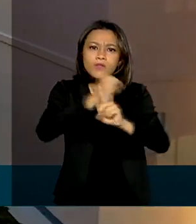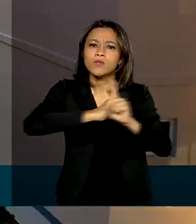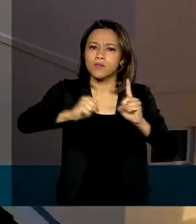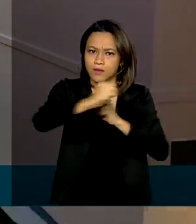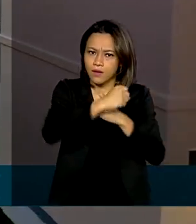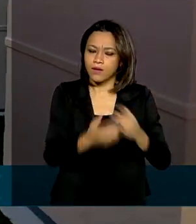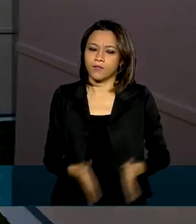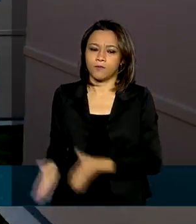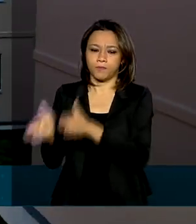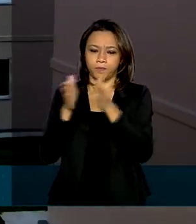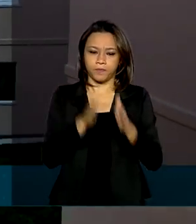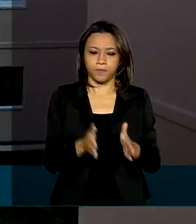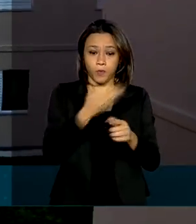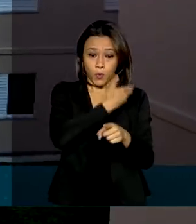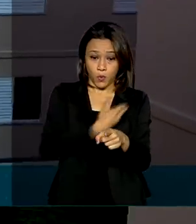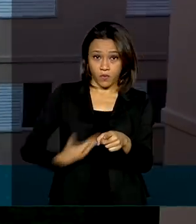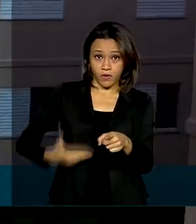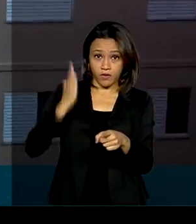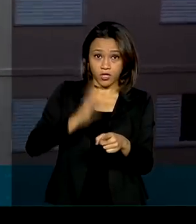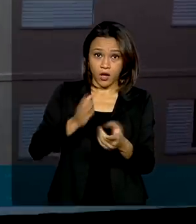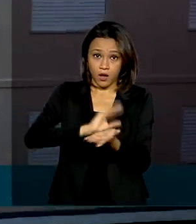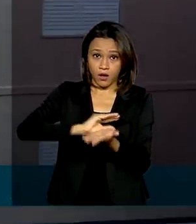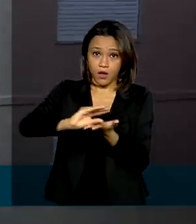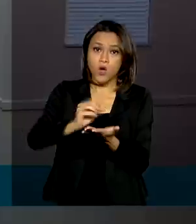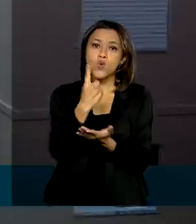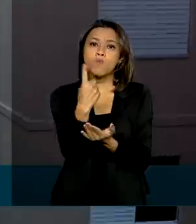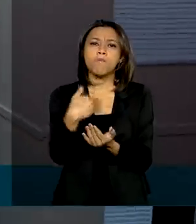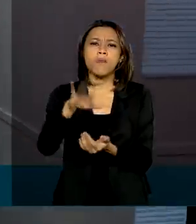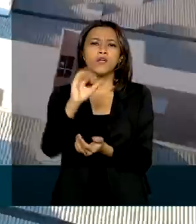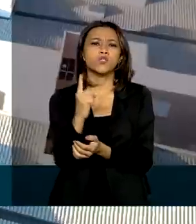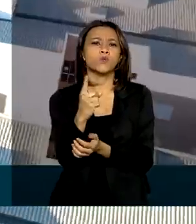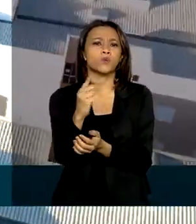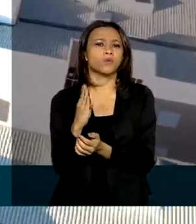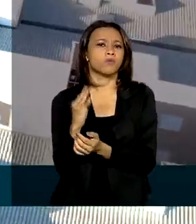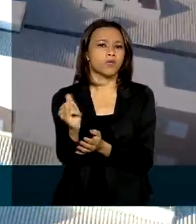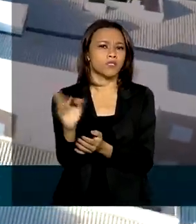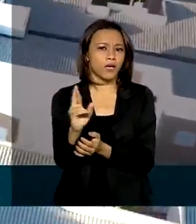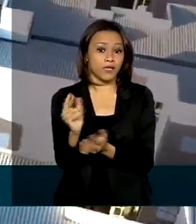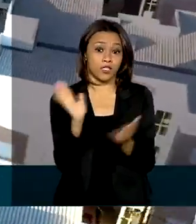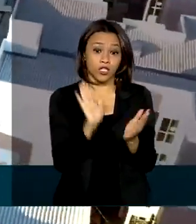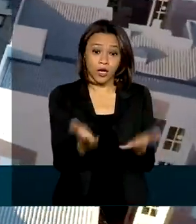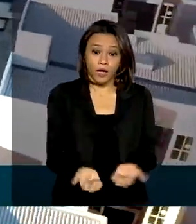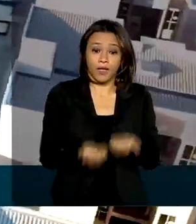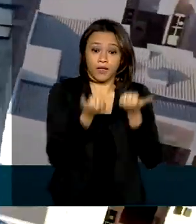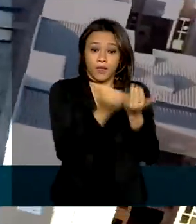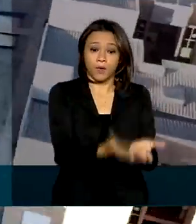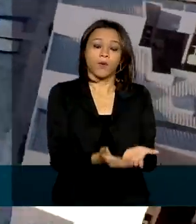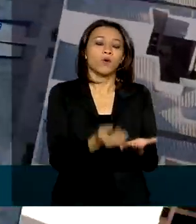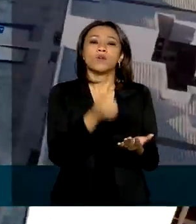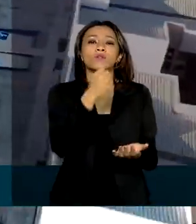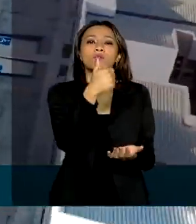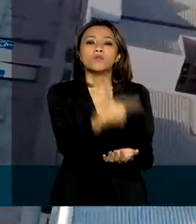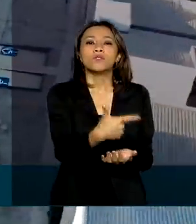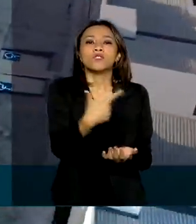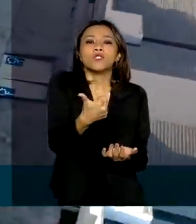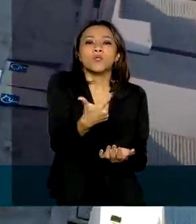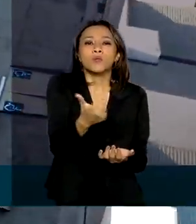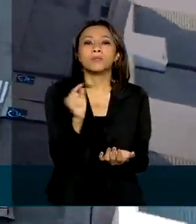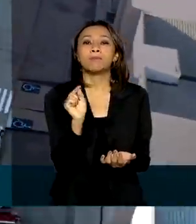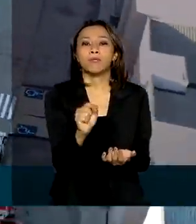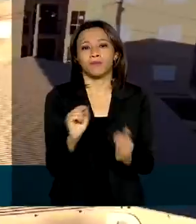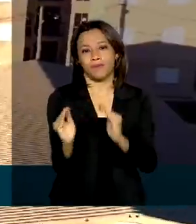O governo já investiu mais de um bilhão de reais na habitação popular e entregou 212 mil casas só este ano.